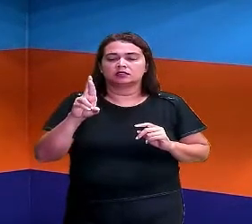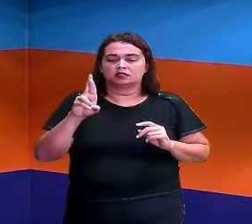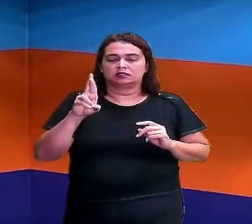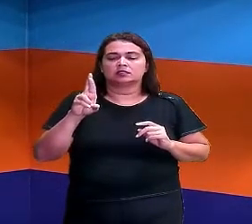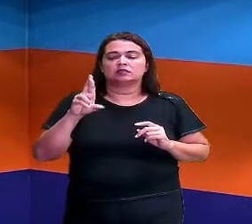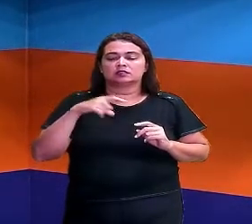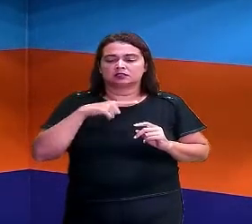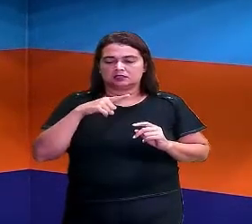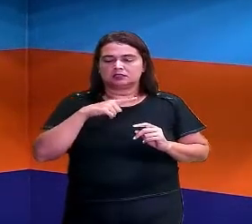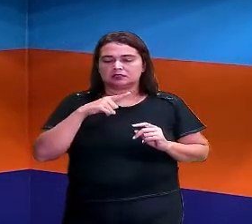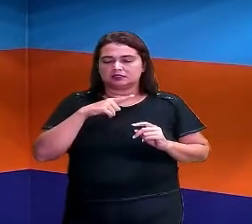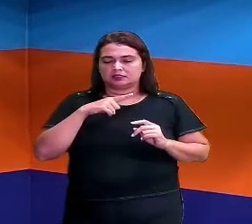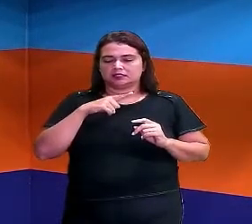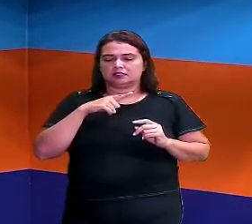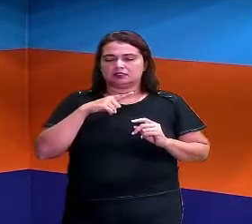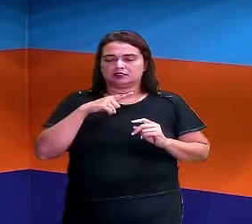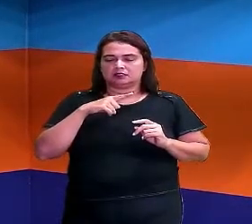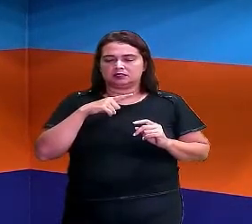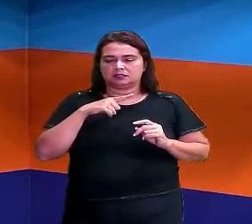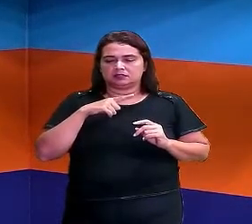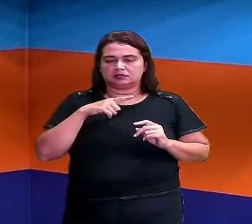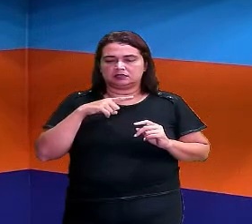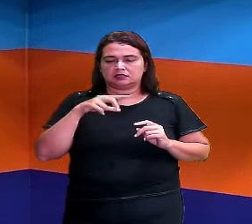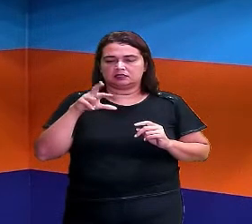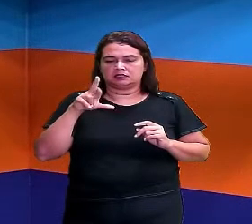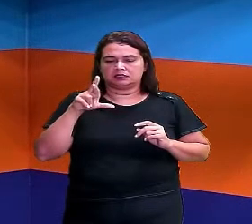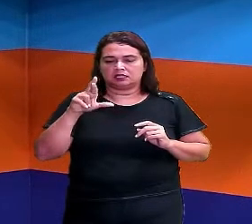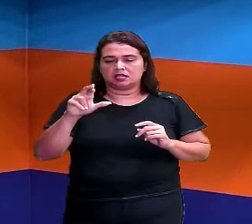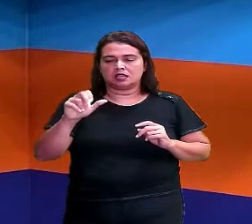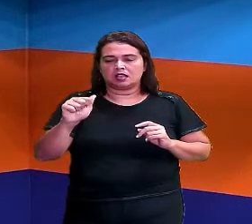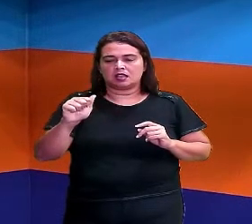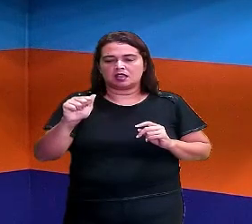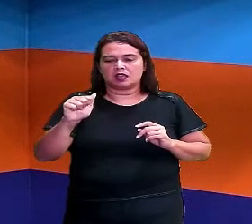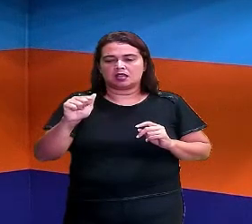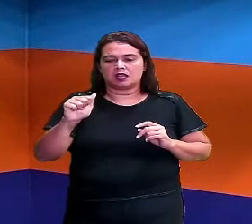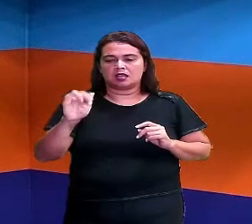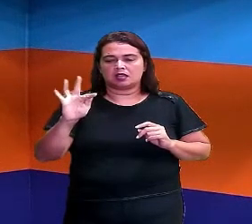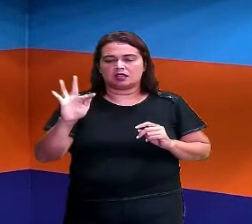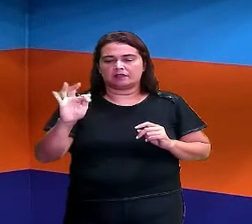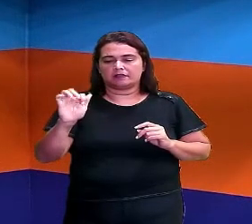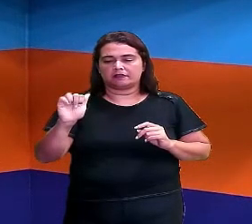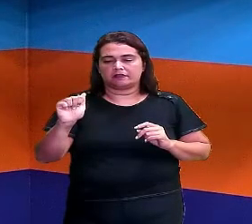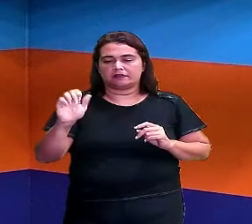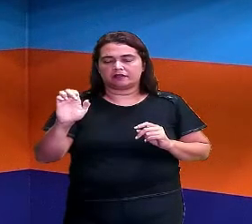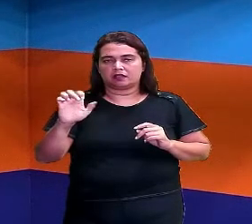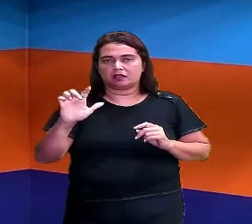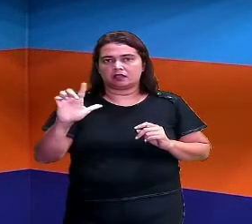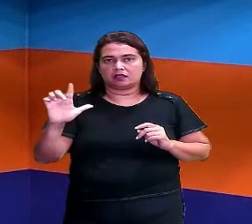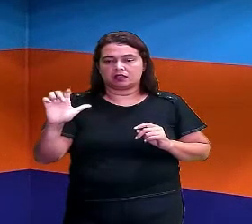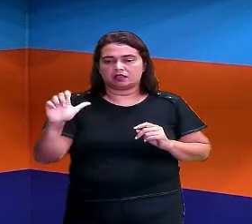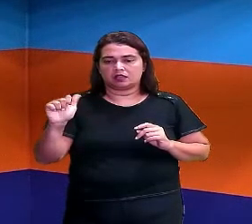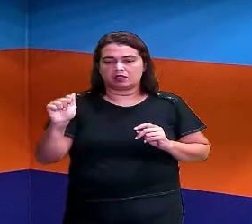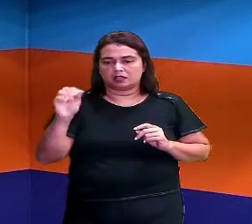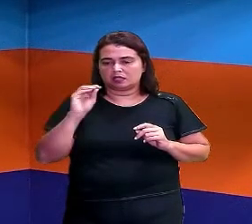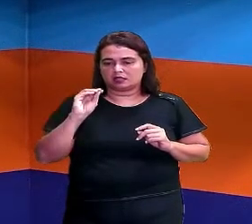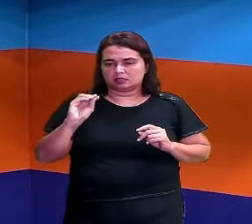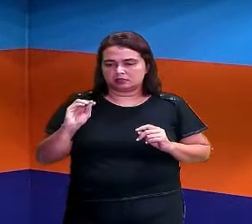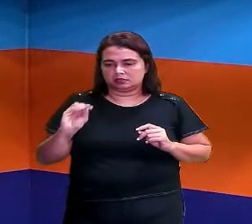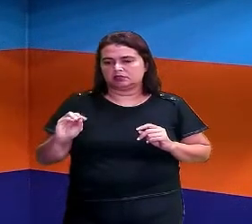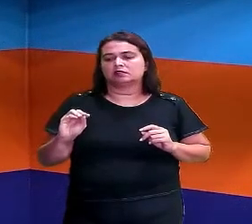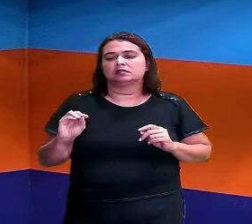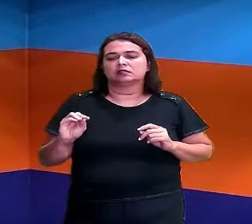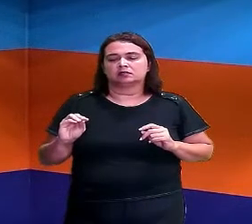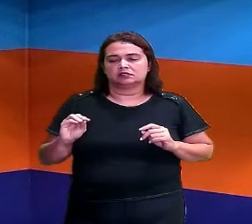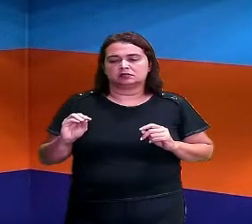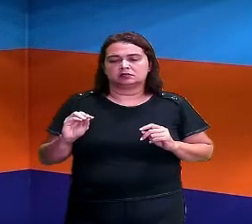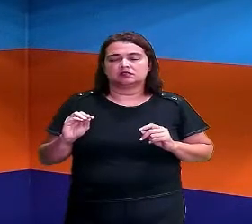a gente tem. R de Rafaela. Então, a gente vai colocar o R de Rafaela